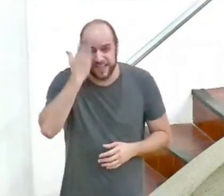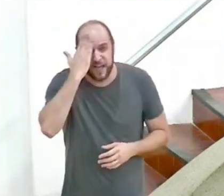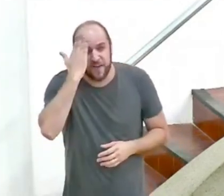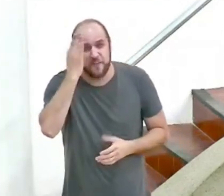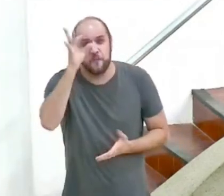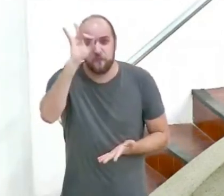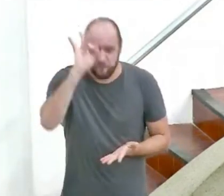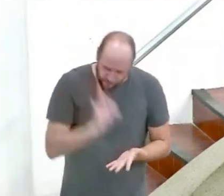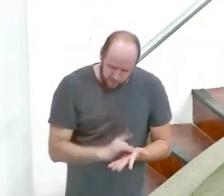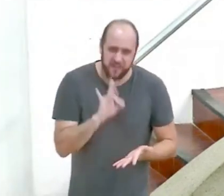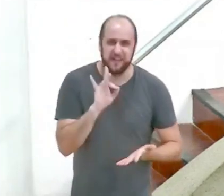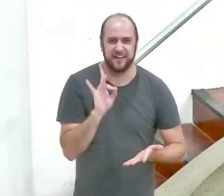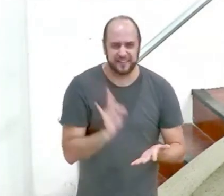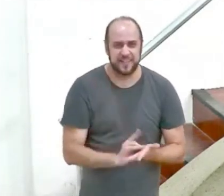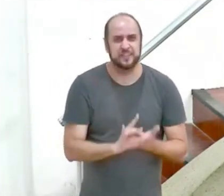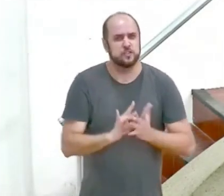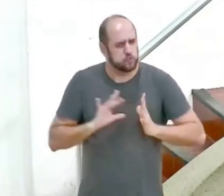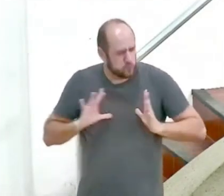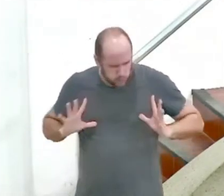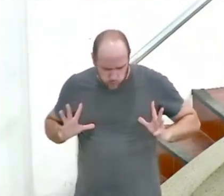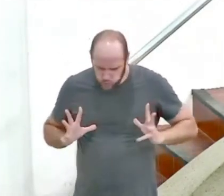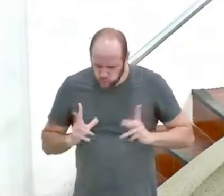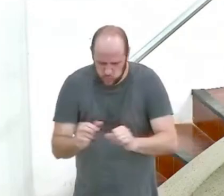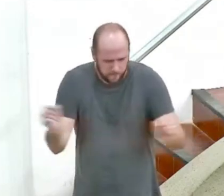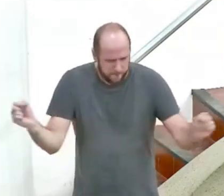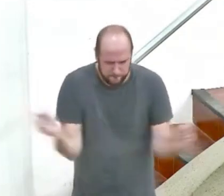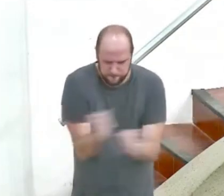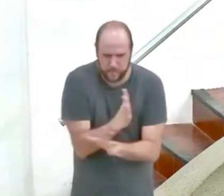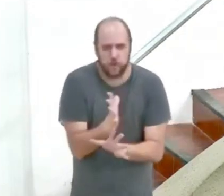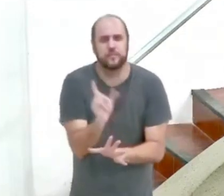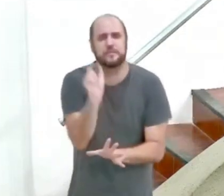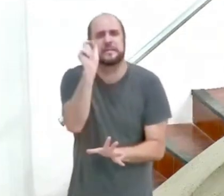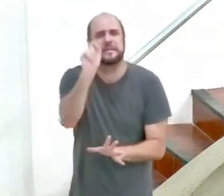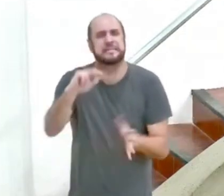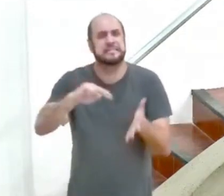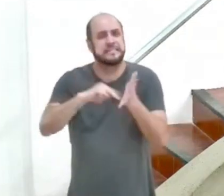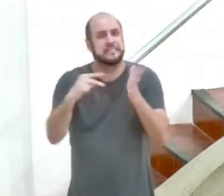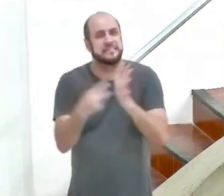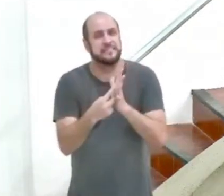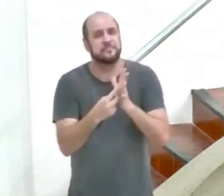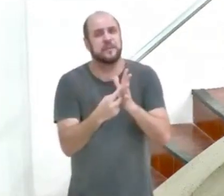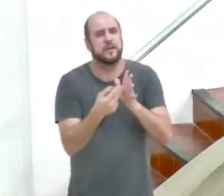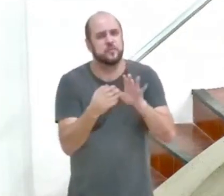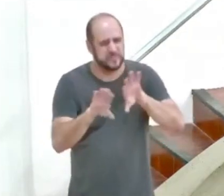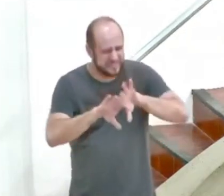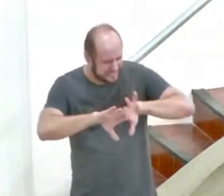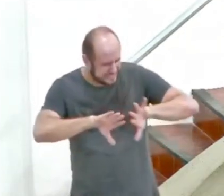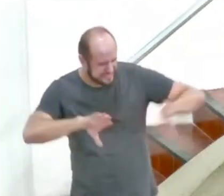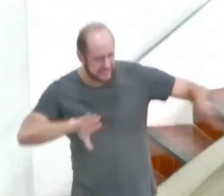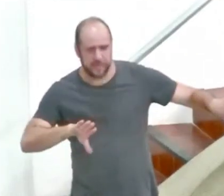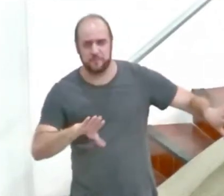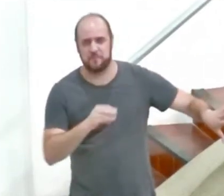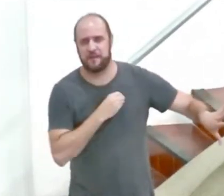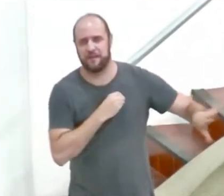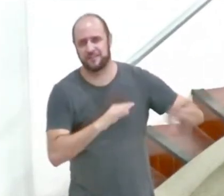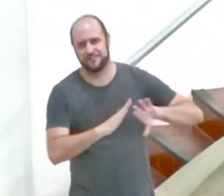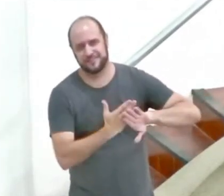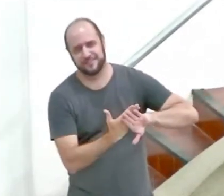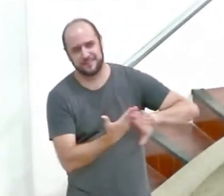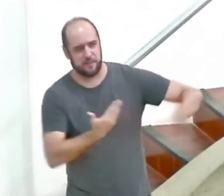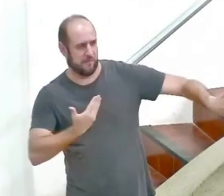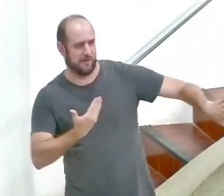realmente e consumadamente ser separado do pecado santo